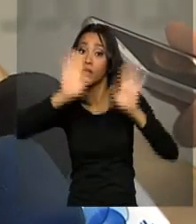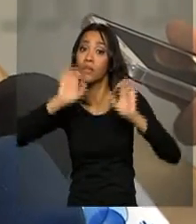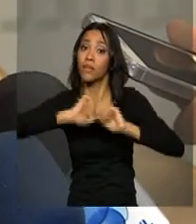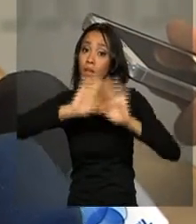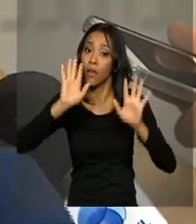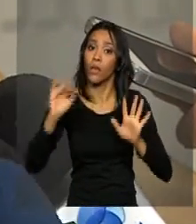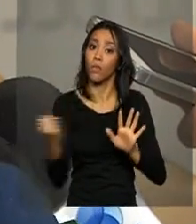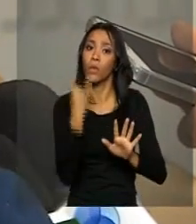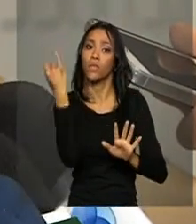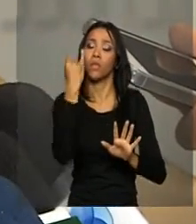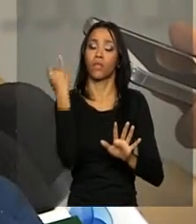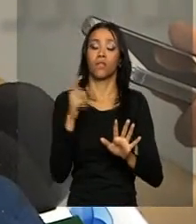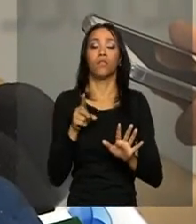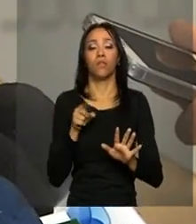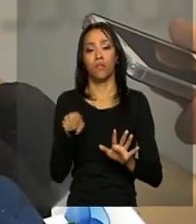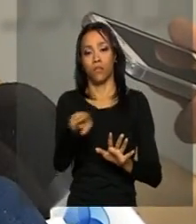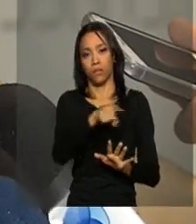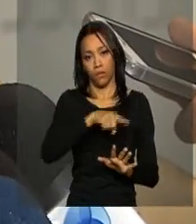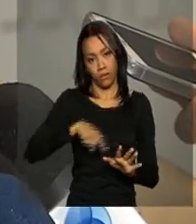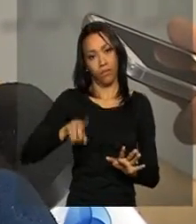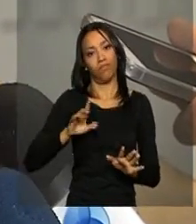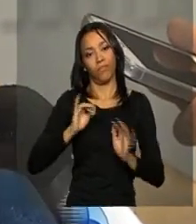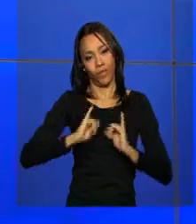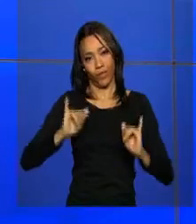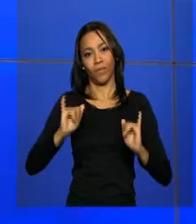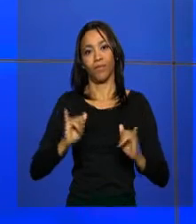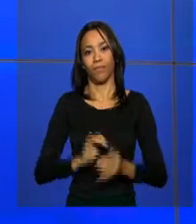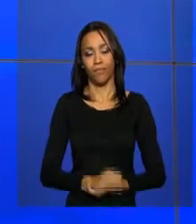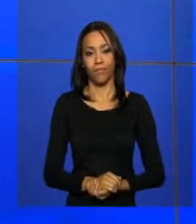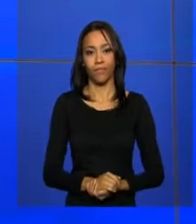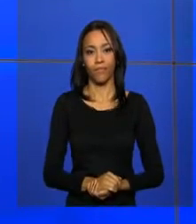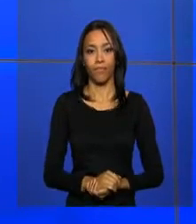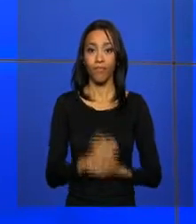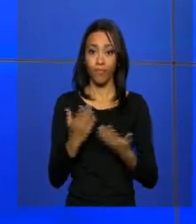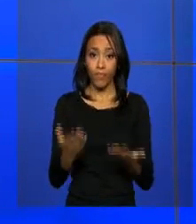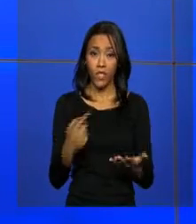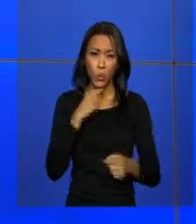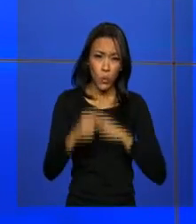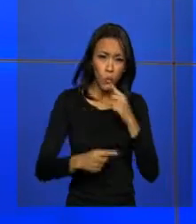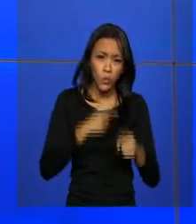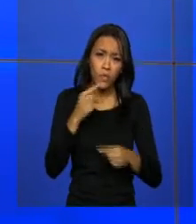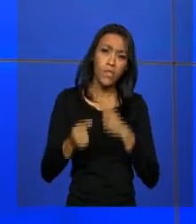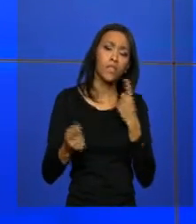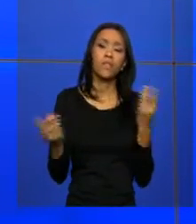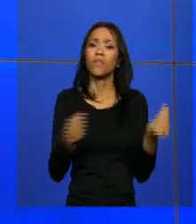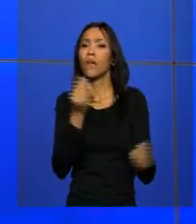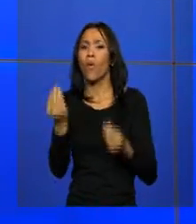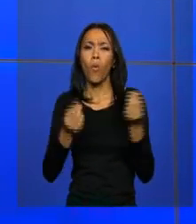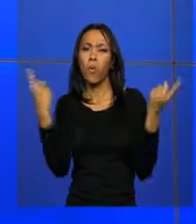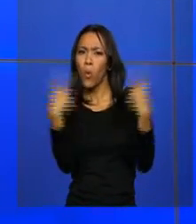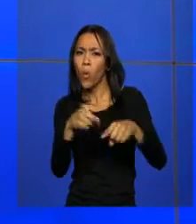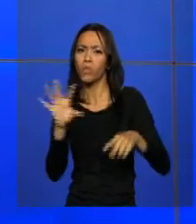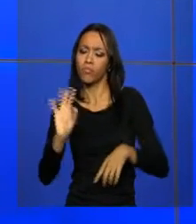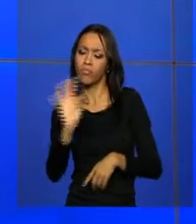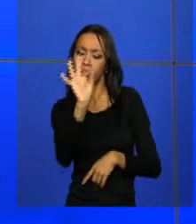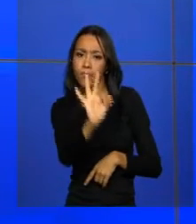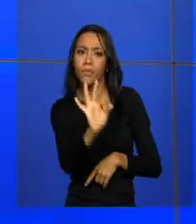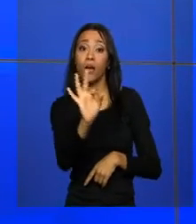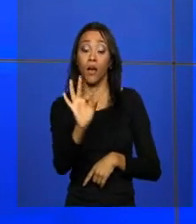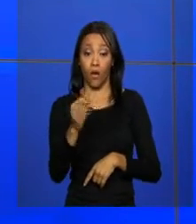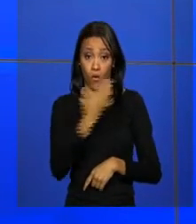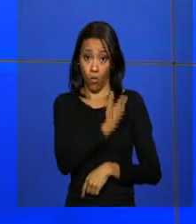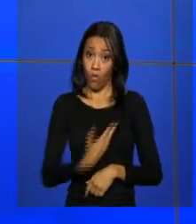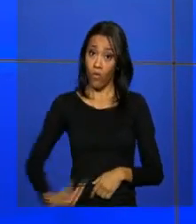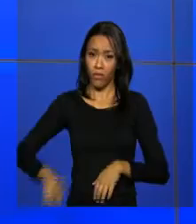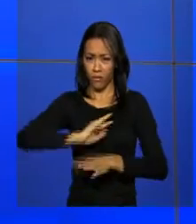a importância e a necessidade dessa campanha. E para tirar dúvidas sobre o combate ao Aedes aegypti, o governo tem vários